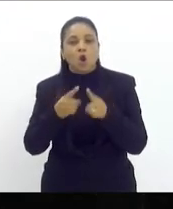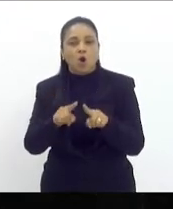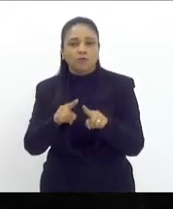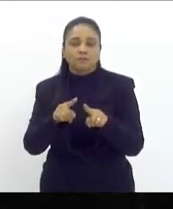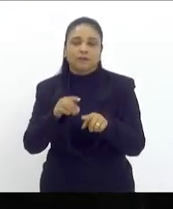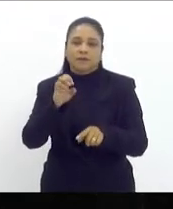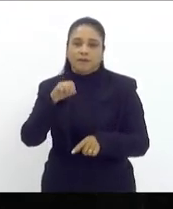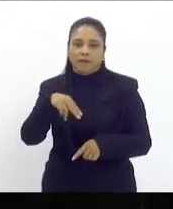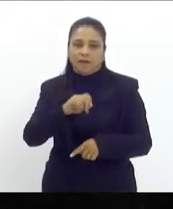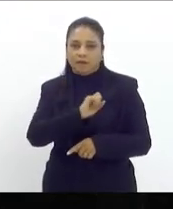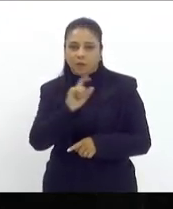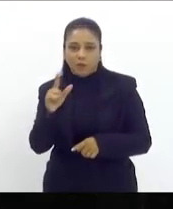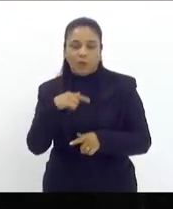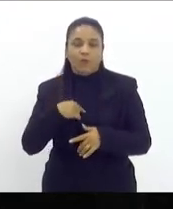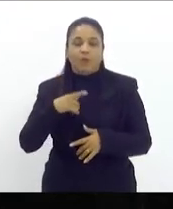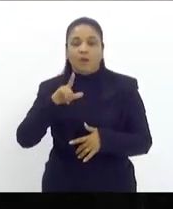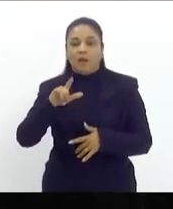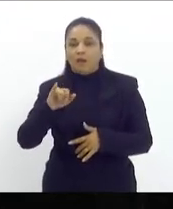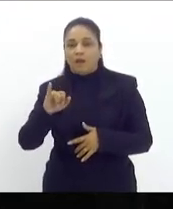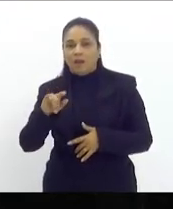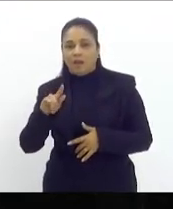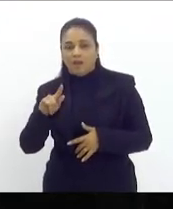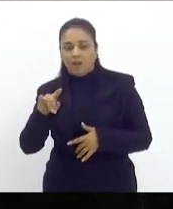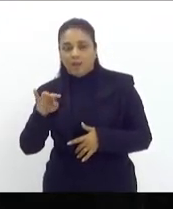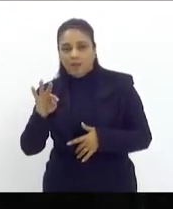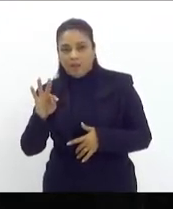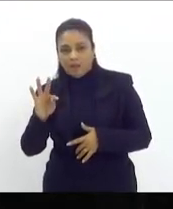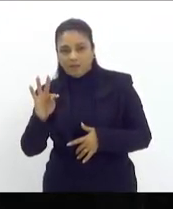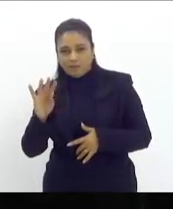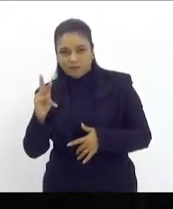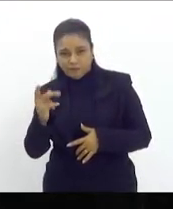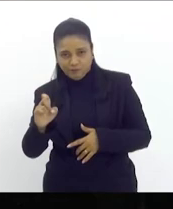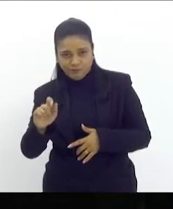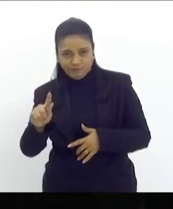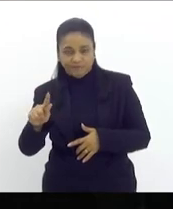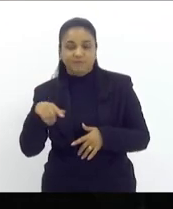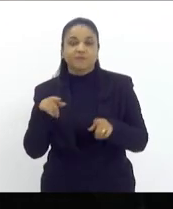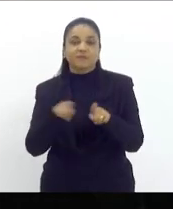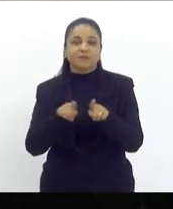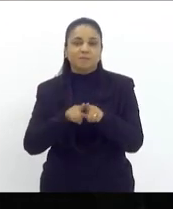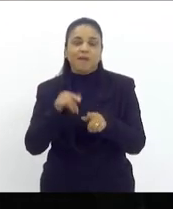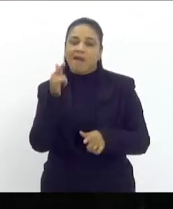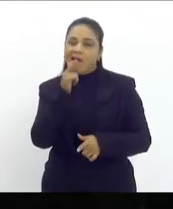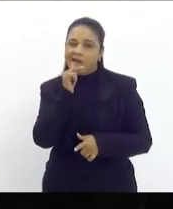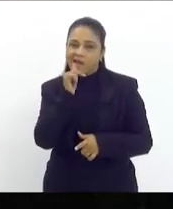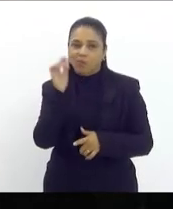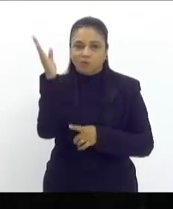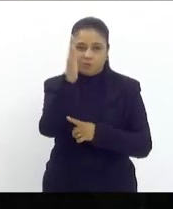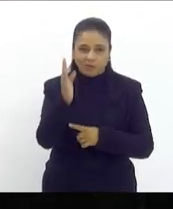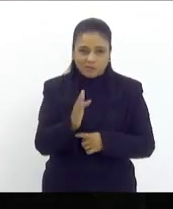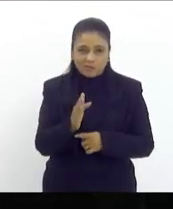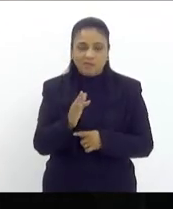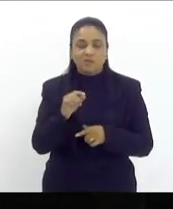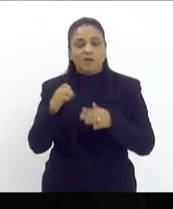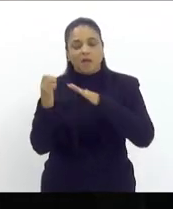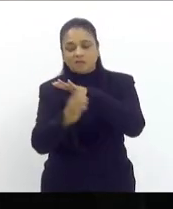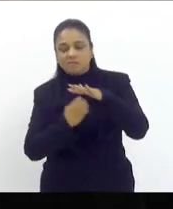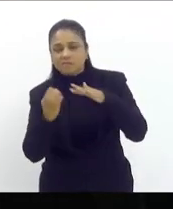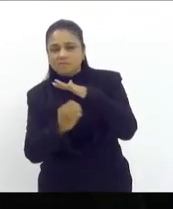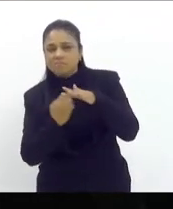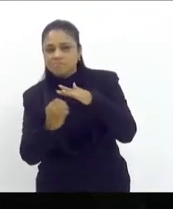da Light contra as covardias da Águas do Rio da Águas do Brasil das empresas do cartel de empresas